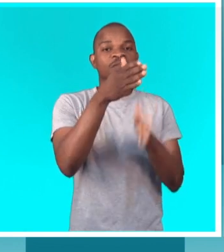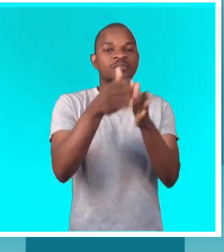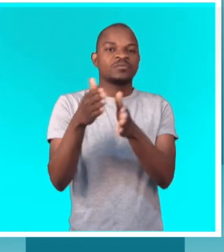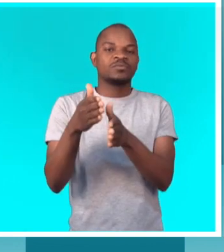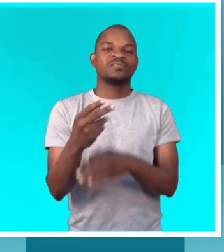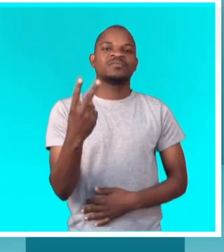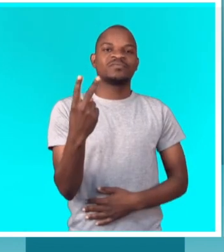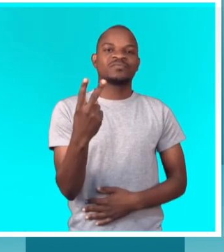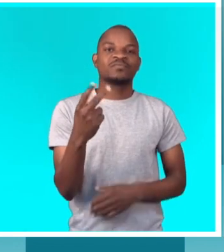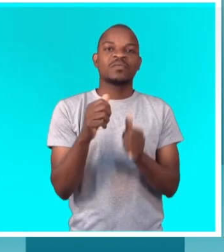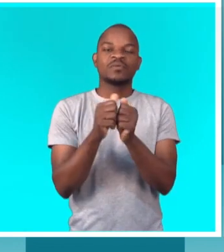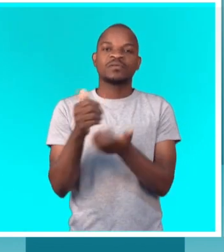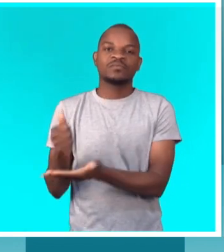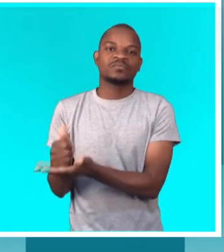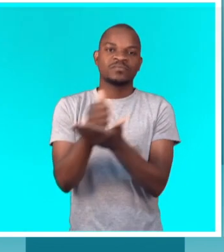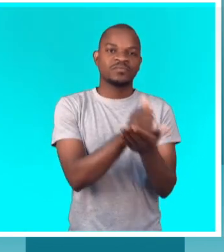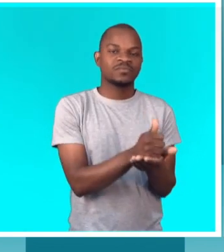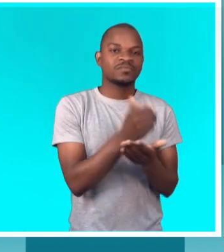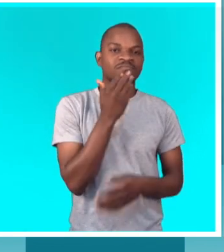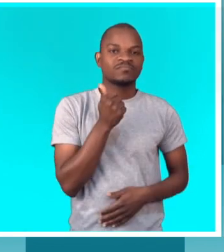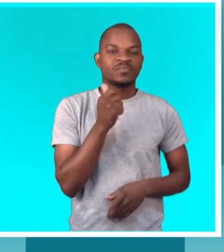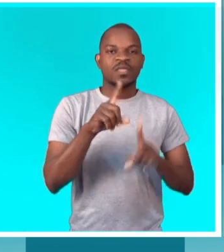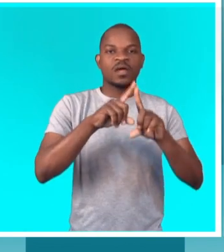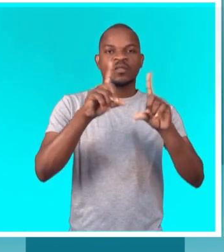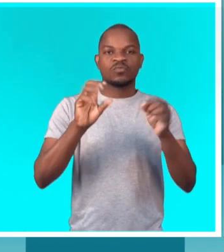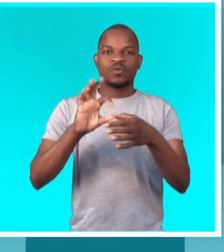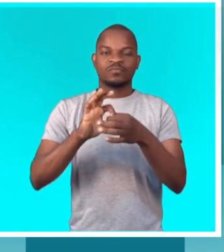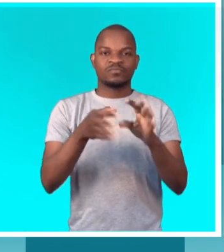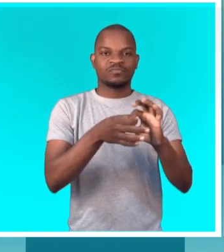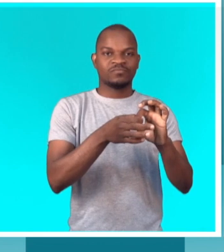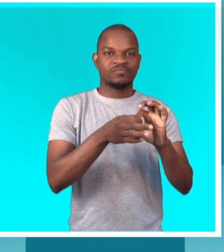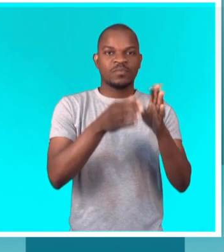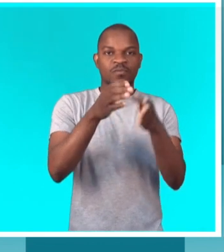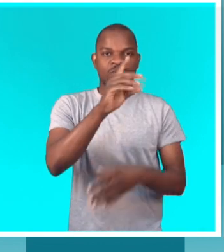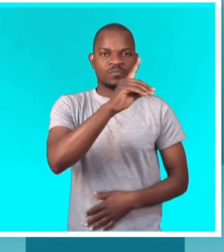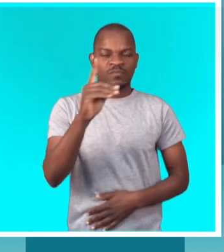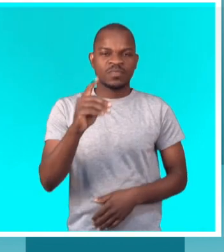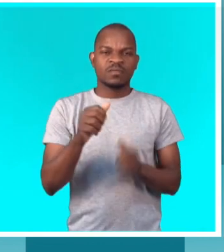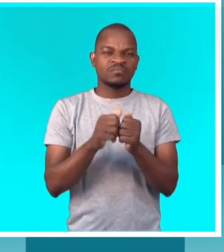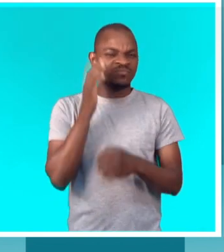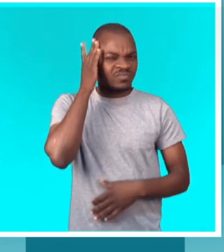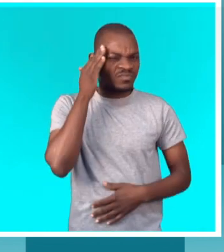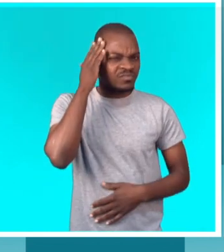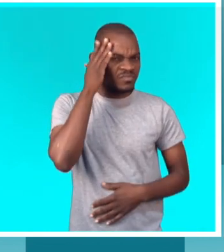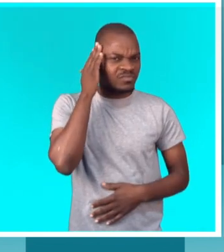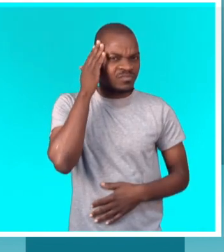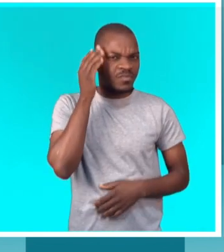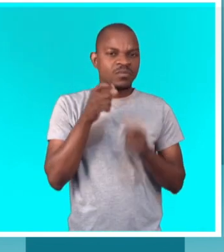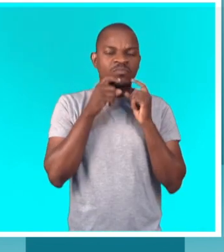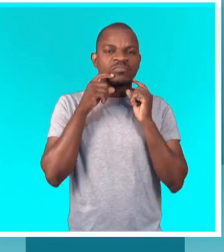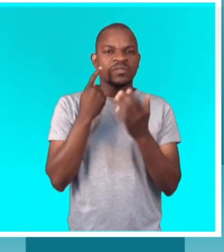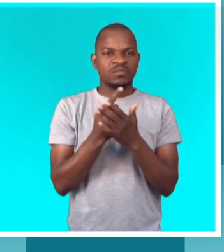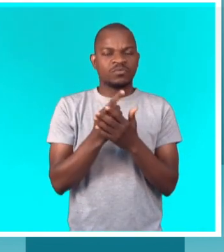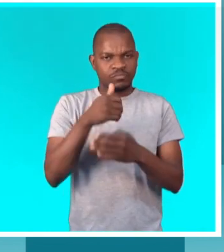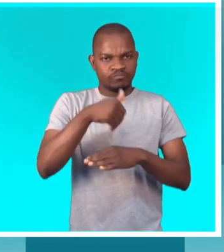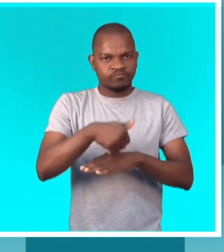com 12 atletas patrocinados pela solidariedade paralímpica. E eu penso que o país devia fazer o esforço, ou